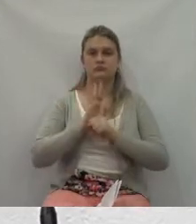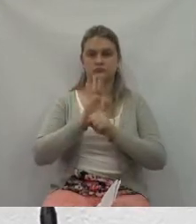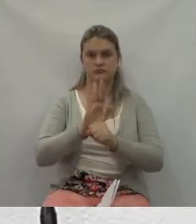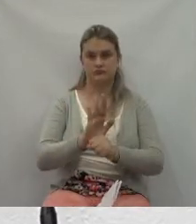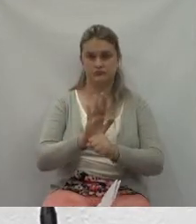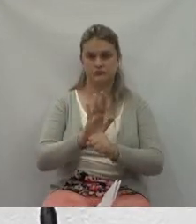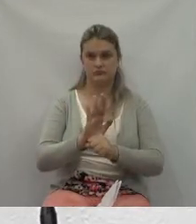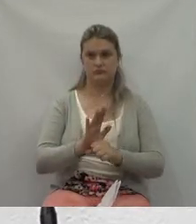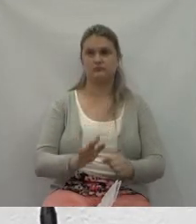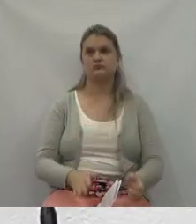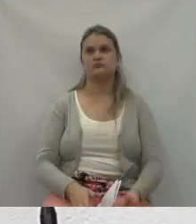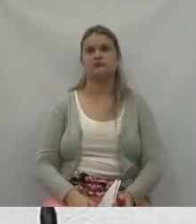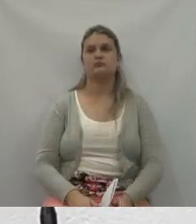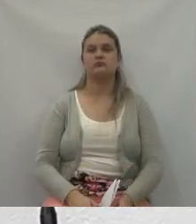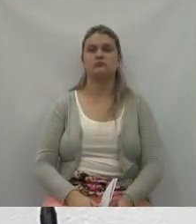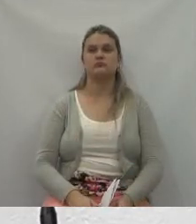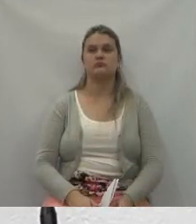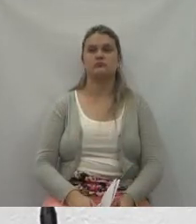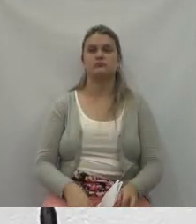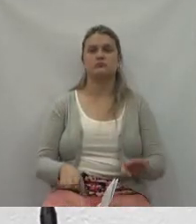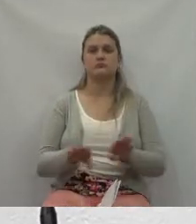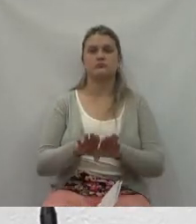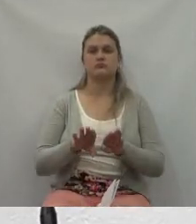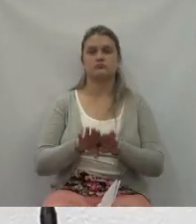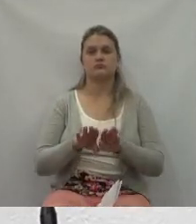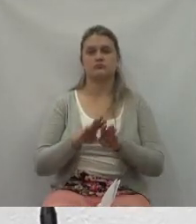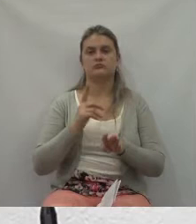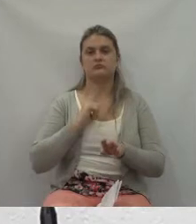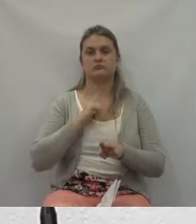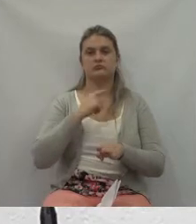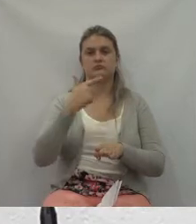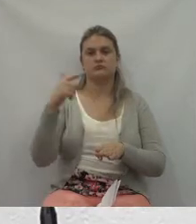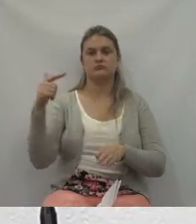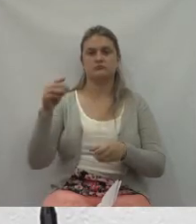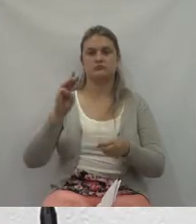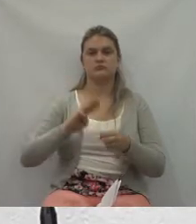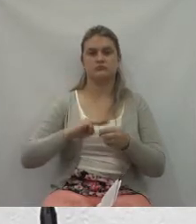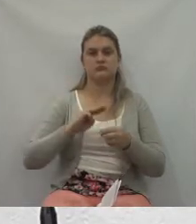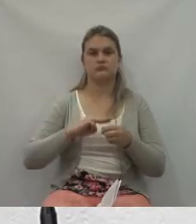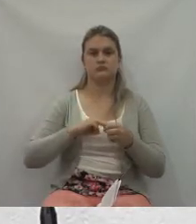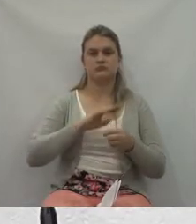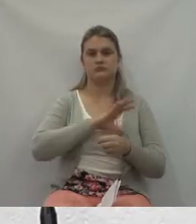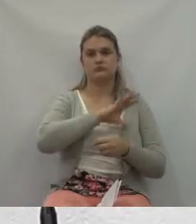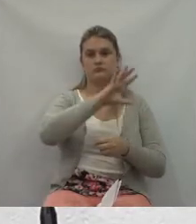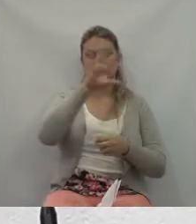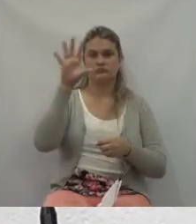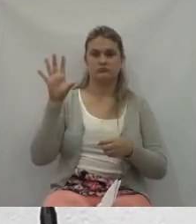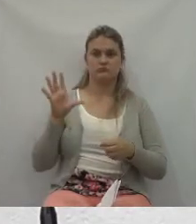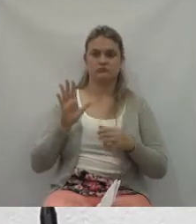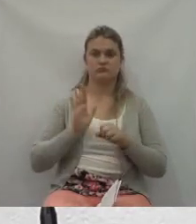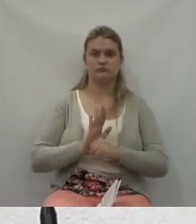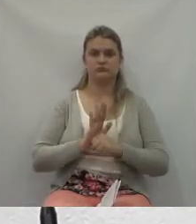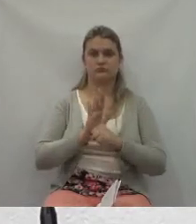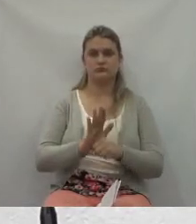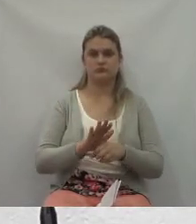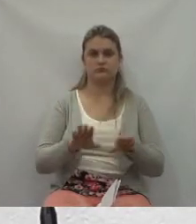E, assim, também, outros municípios da região cederam servidores, quando não servidores de carreira,